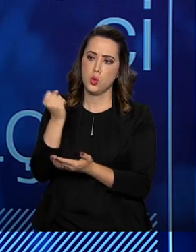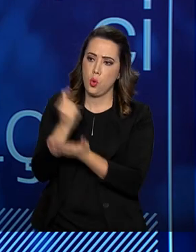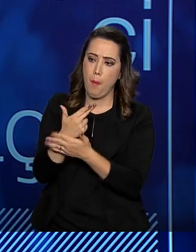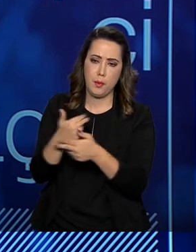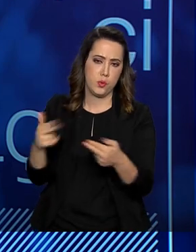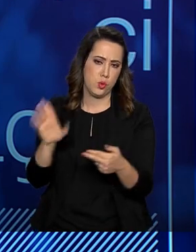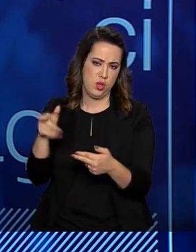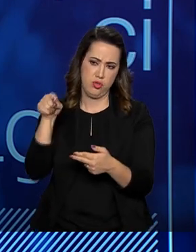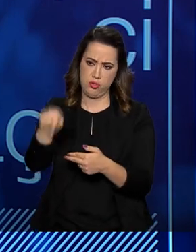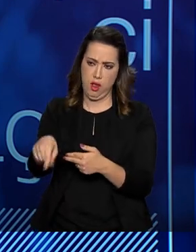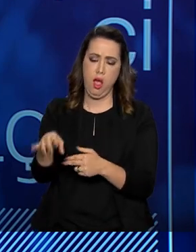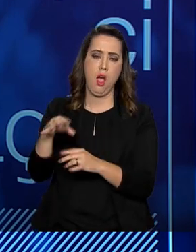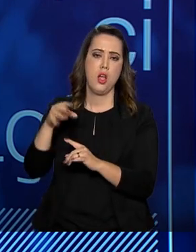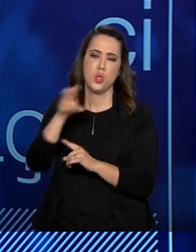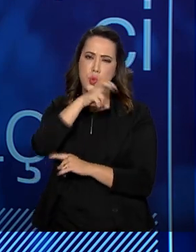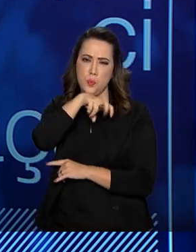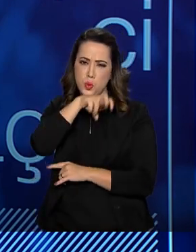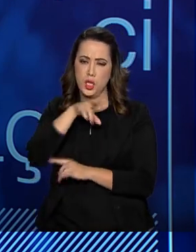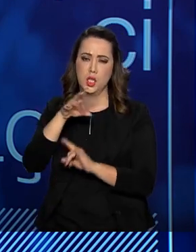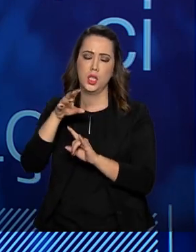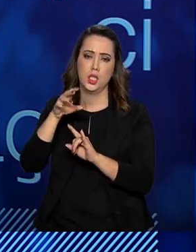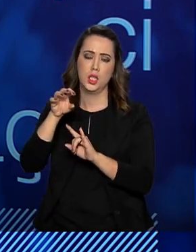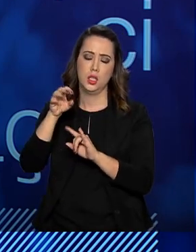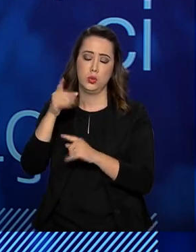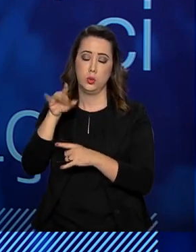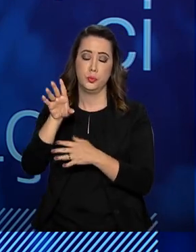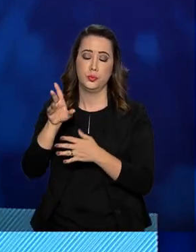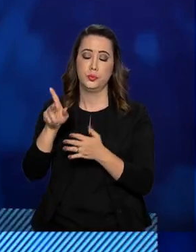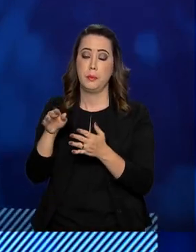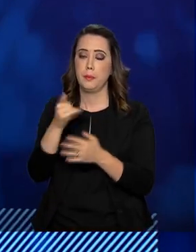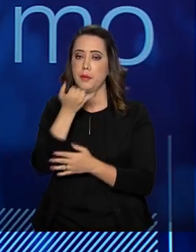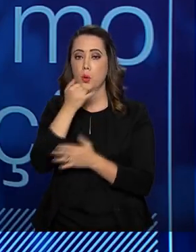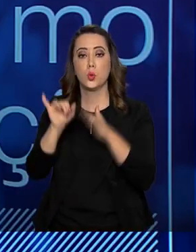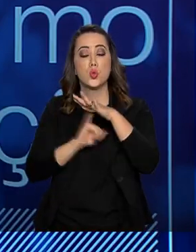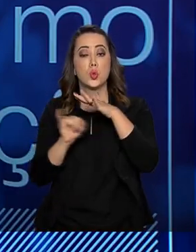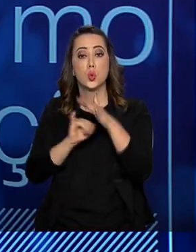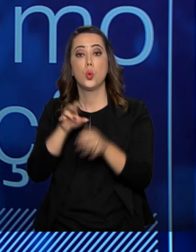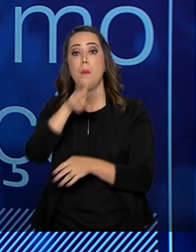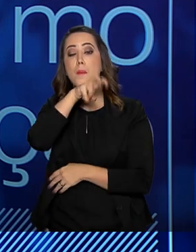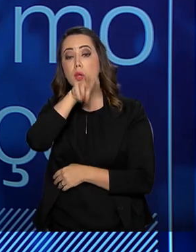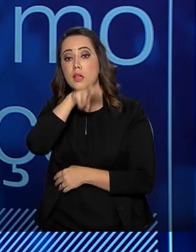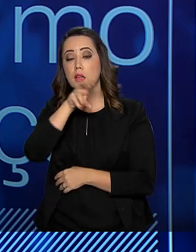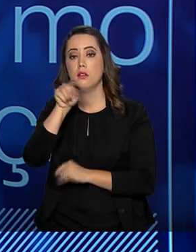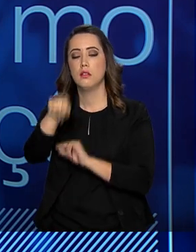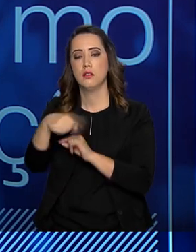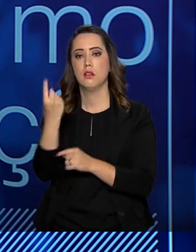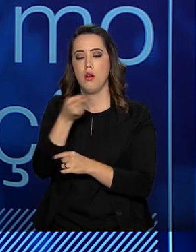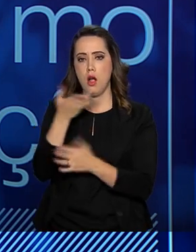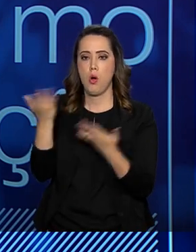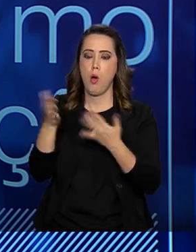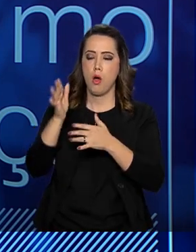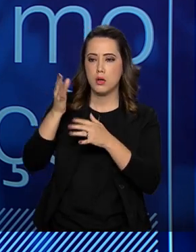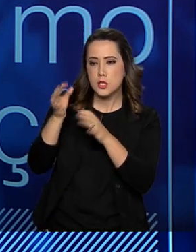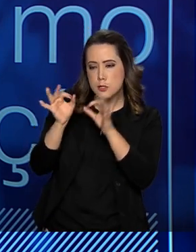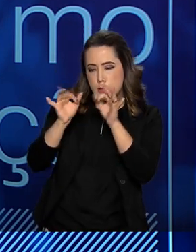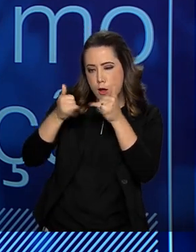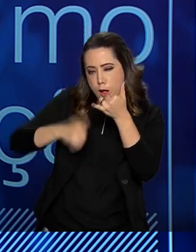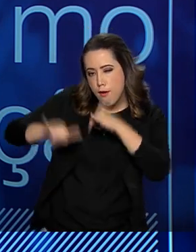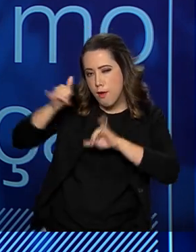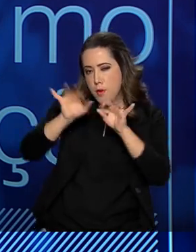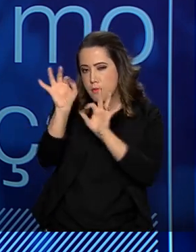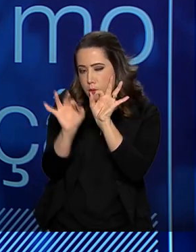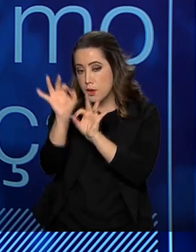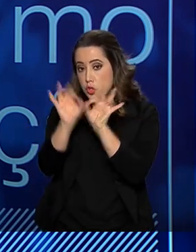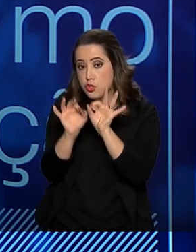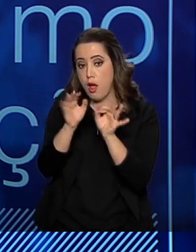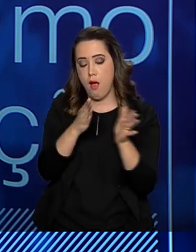de altíssima qualidade. E nesse desenvolvimento da vacina da dengue, que já está finalizando agora a